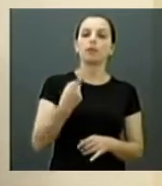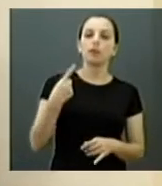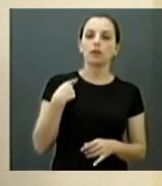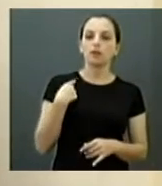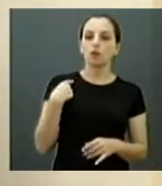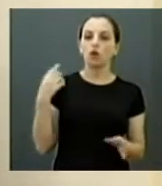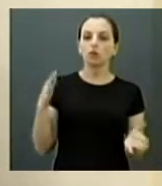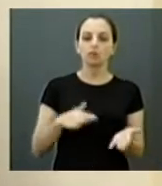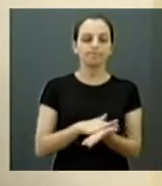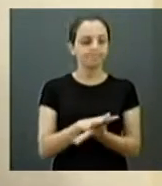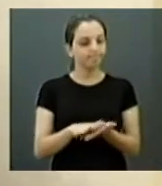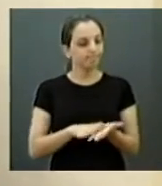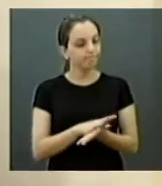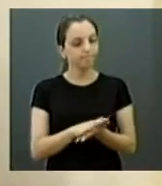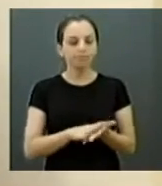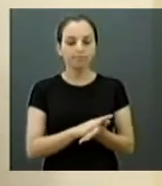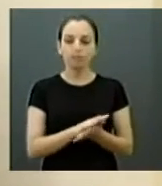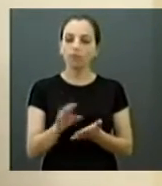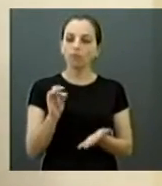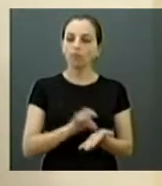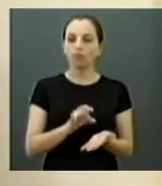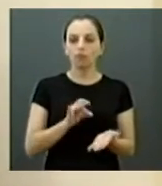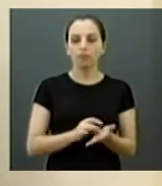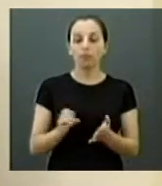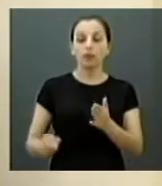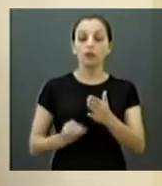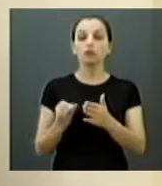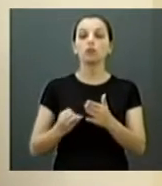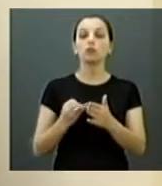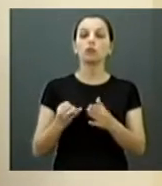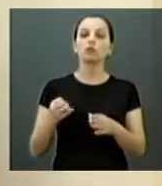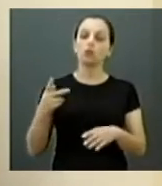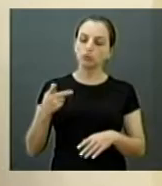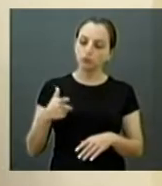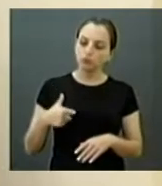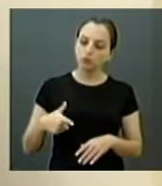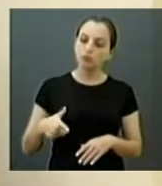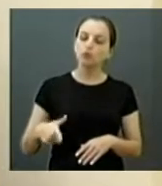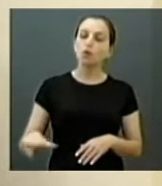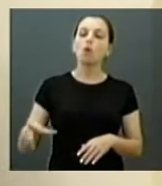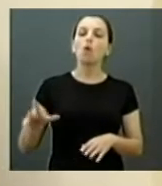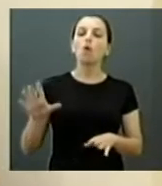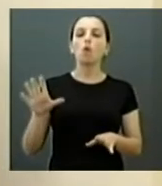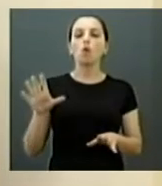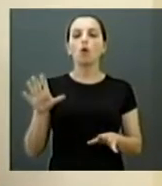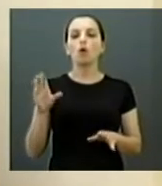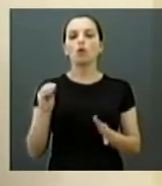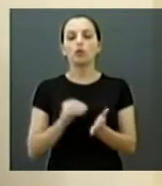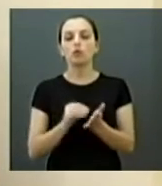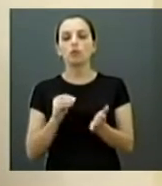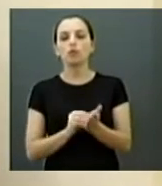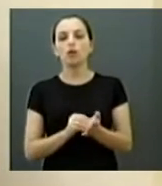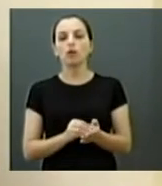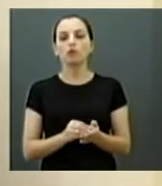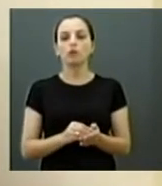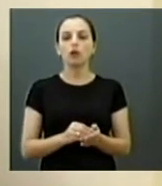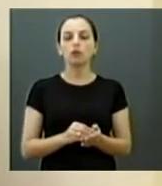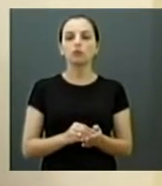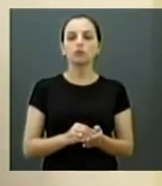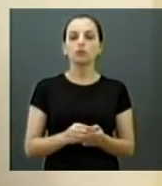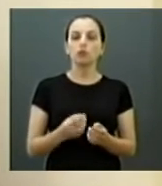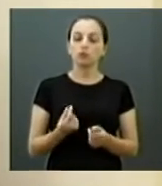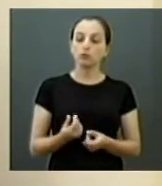hoje, nada se confirma. As entidades continuam sem o passe. Então, por exemplo, a Oficina das Meninas, que trabalham com quase 60